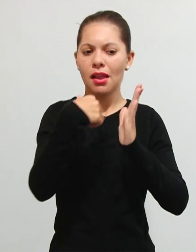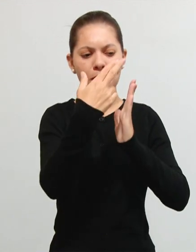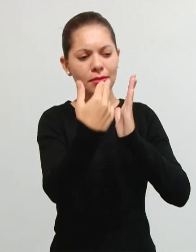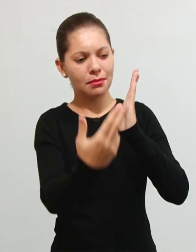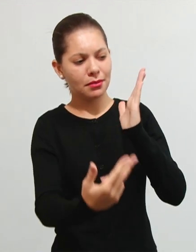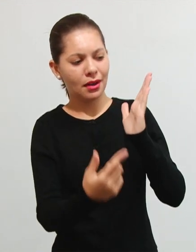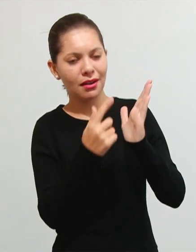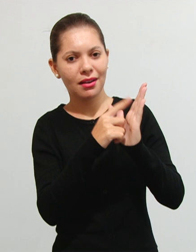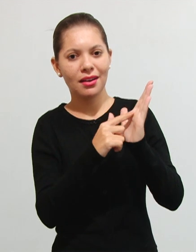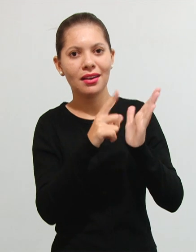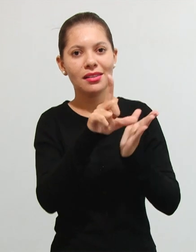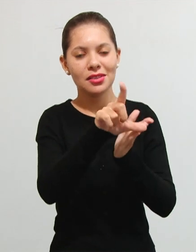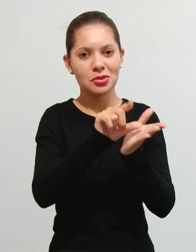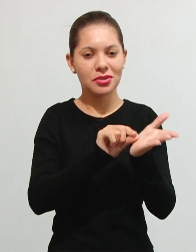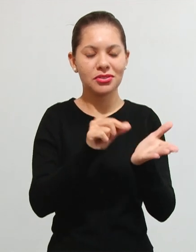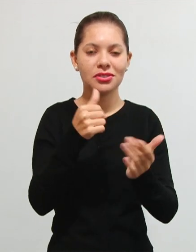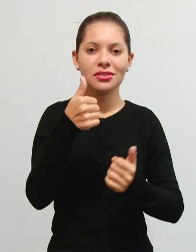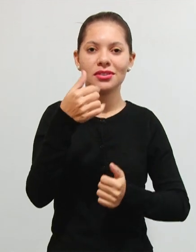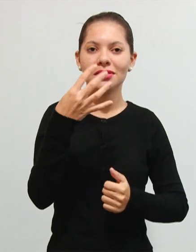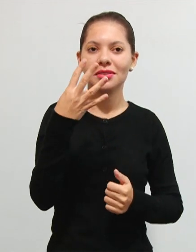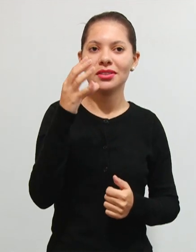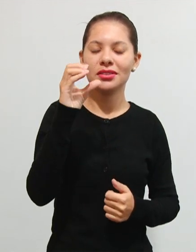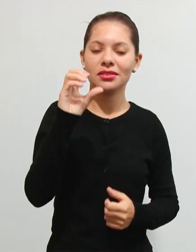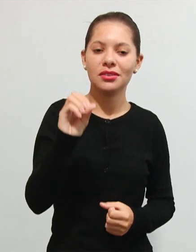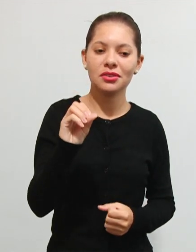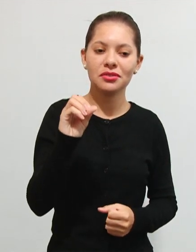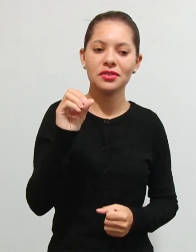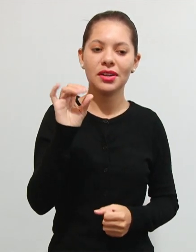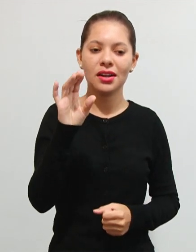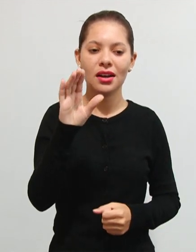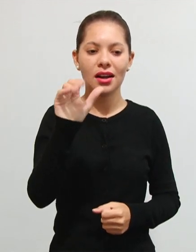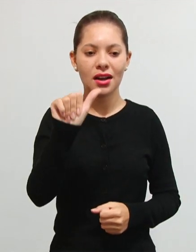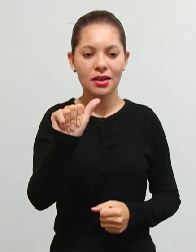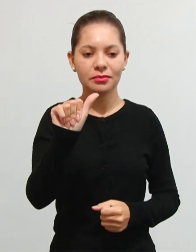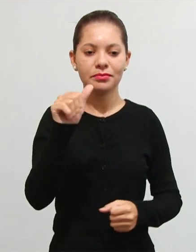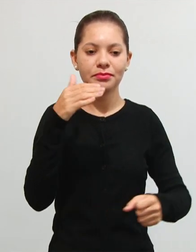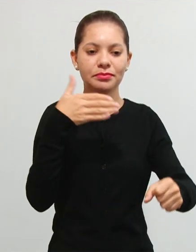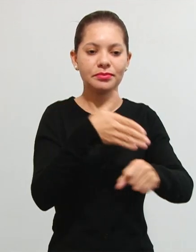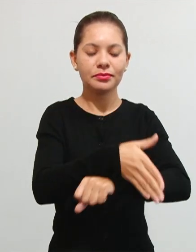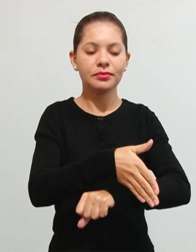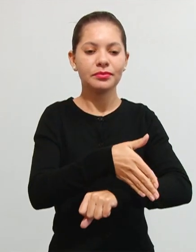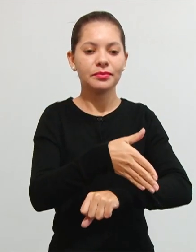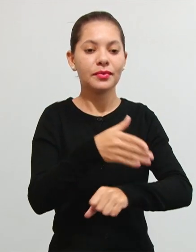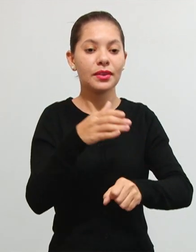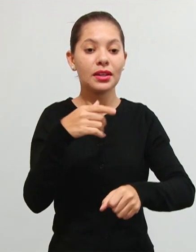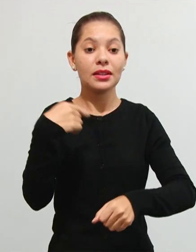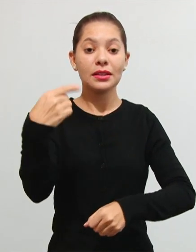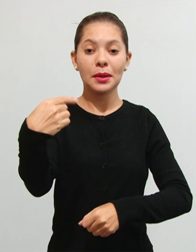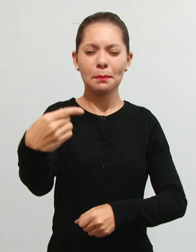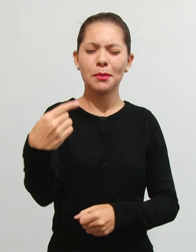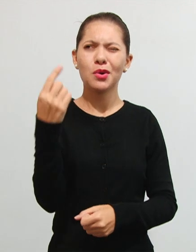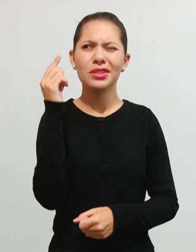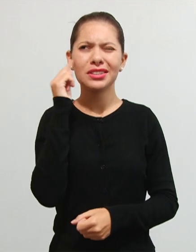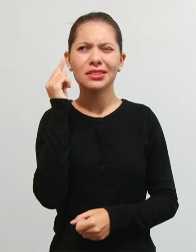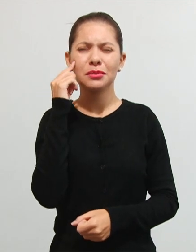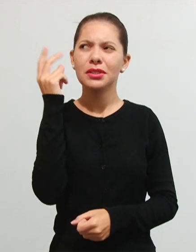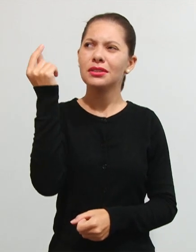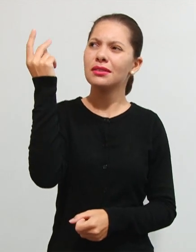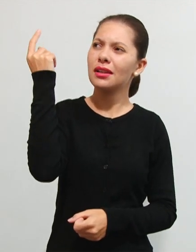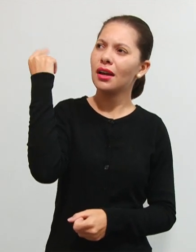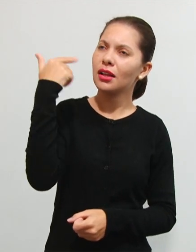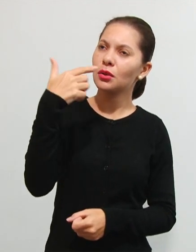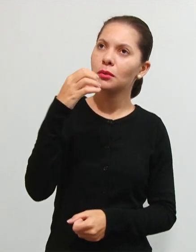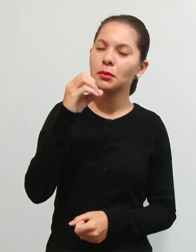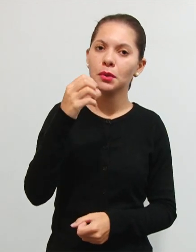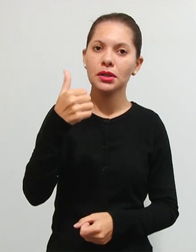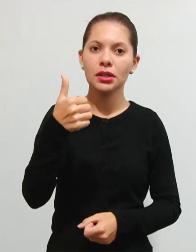no artigo 149 e o 149A que ele entrou já posteriormente se eu não me engano lá em 2002 né